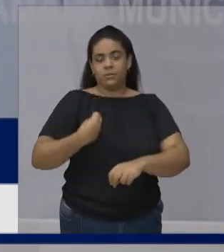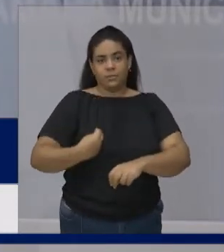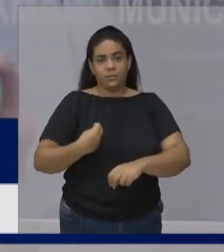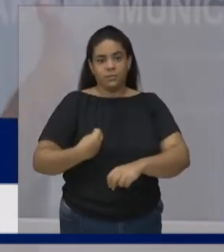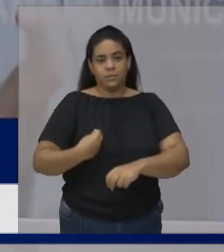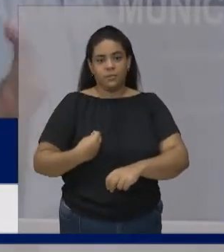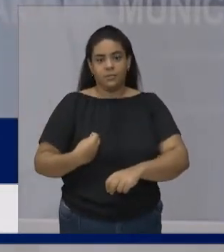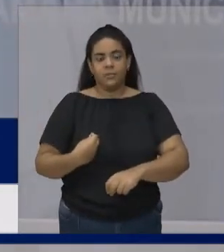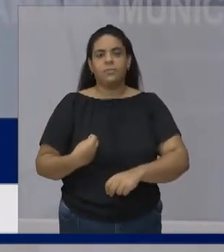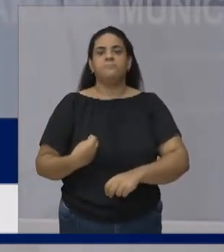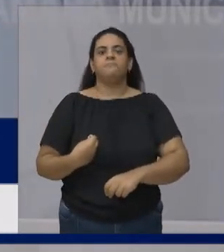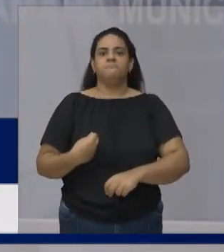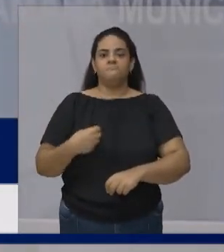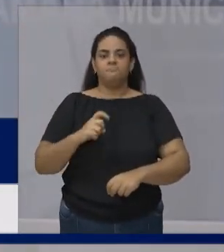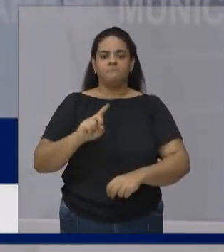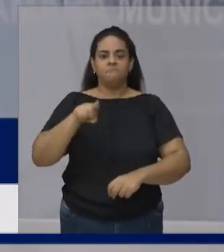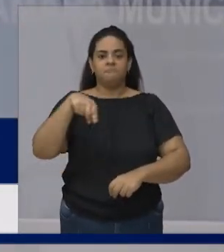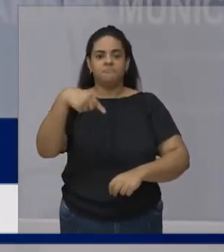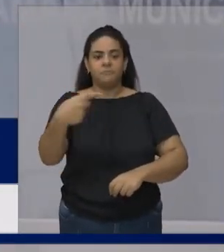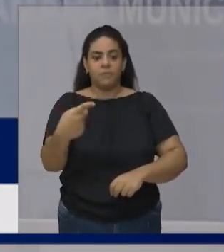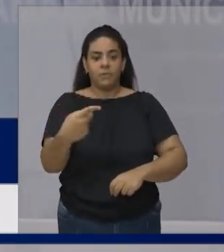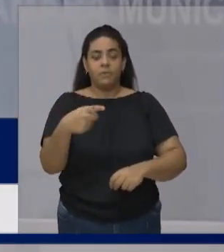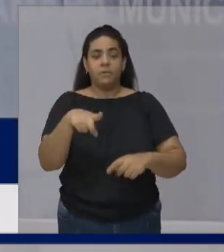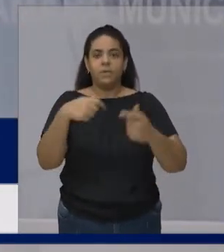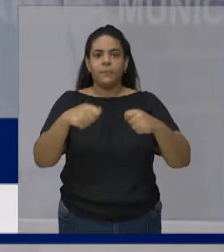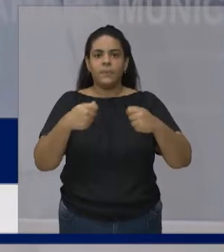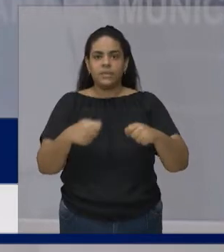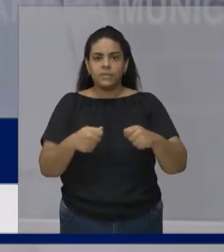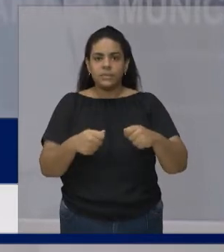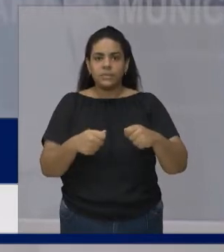Mais tranquilo vai ser Quando você tiver que executar